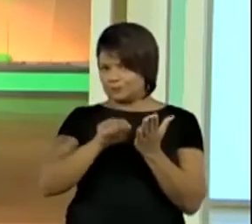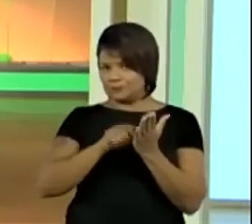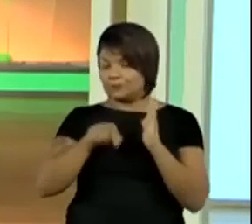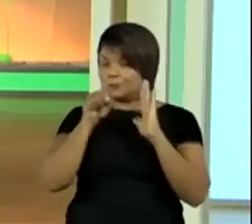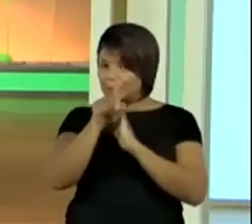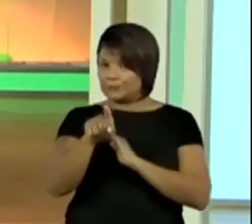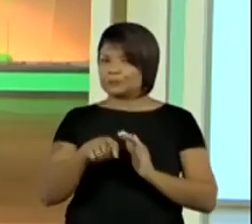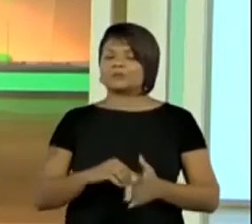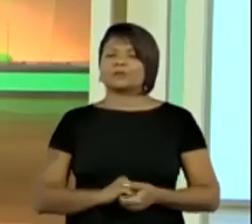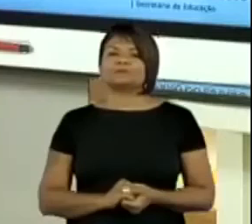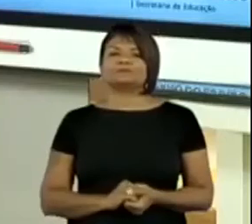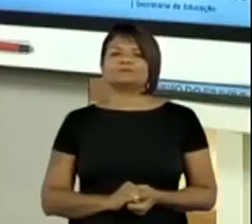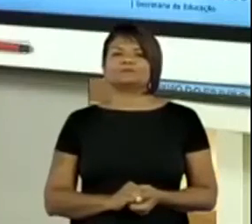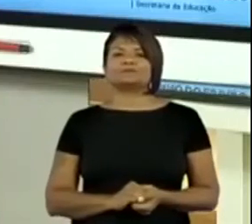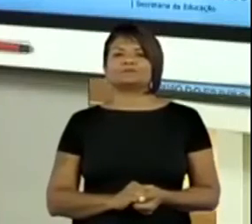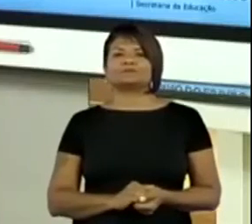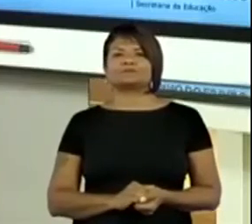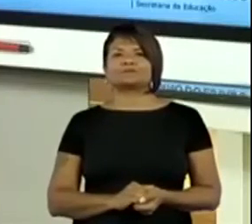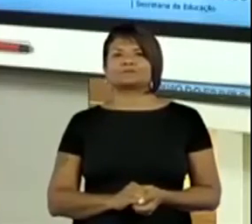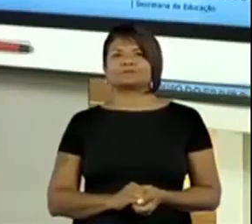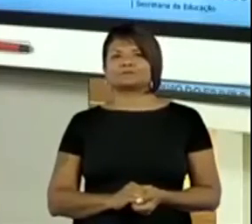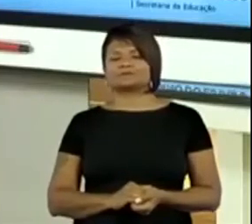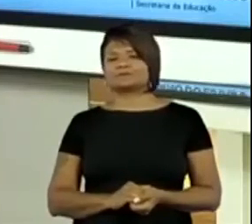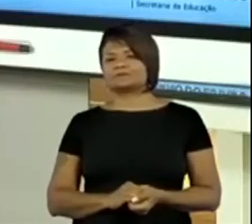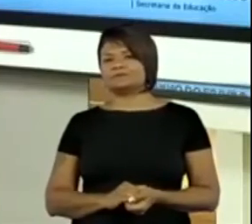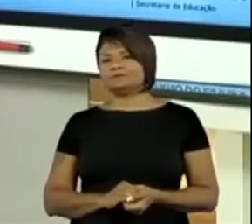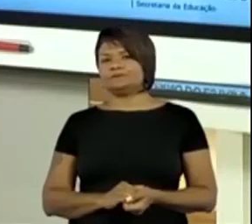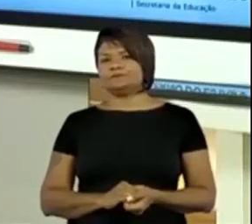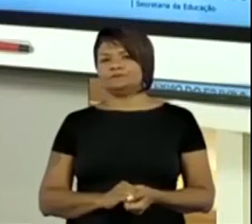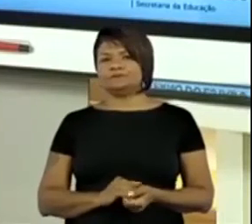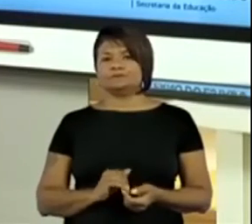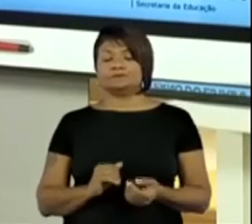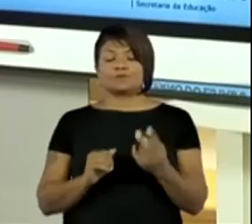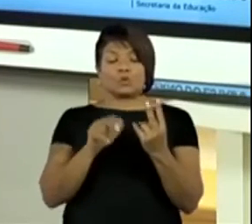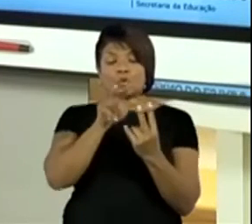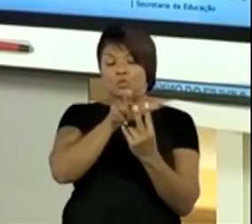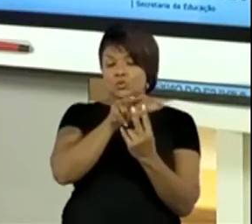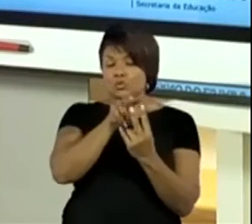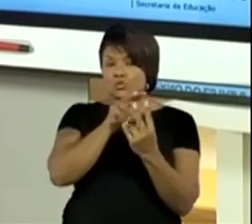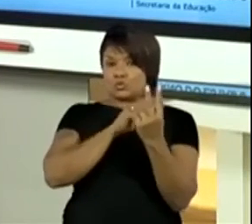Esse jogo, ou esses, né?